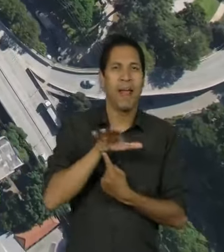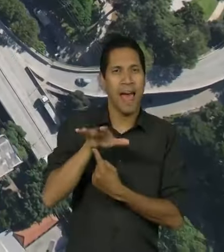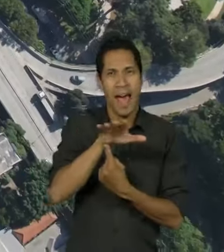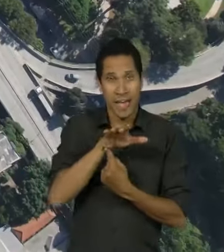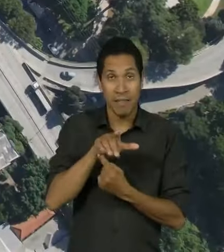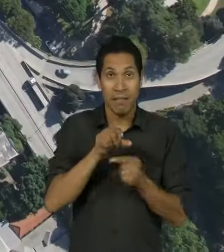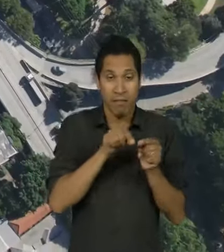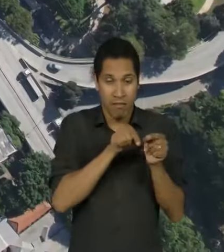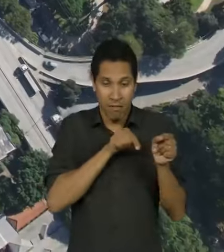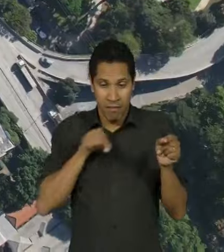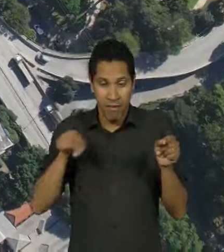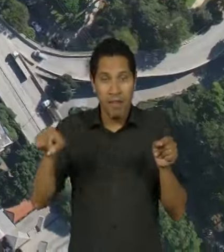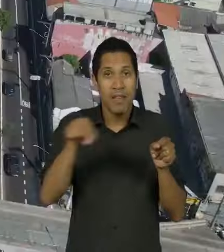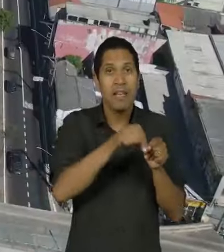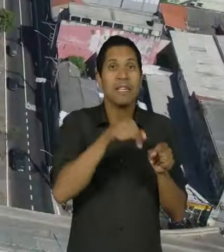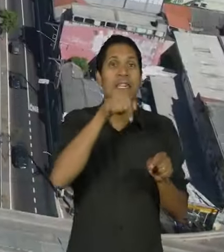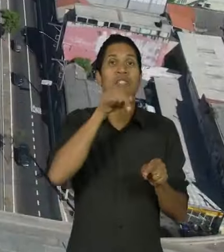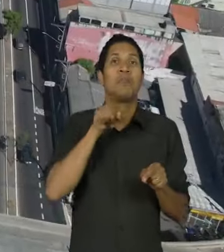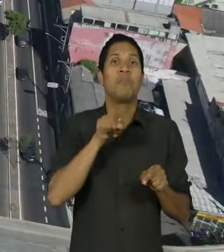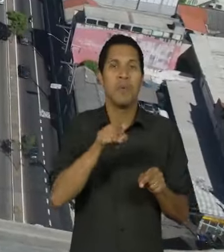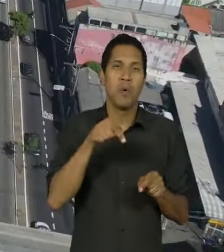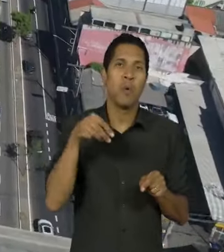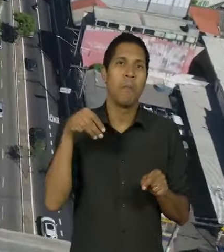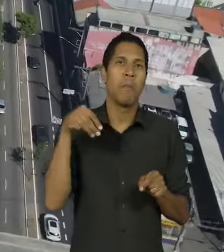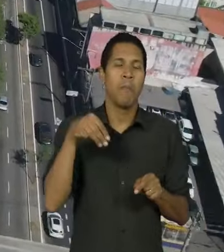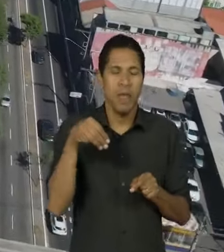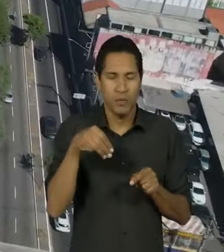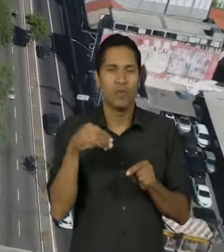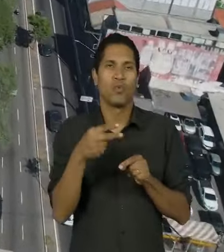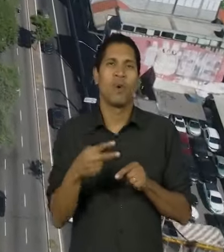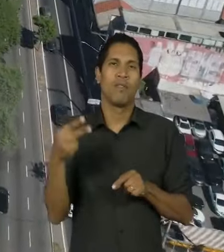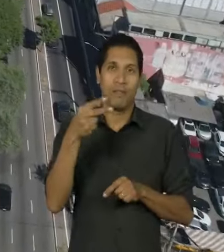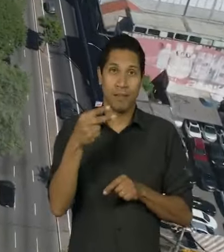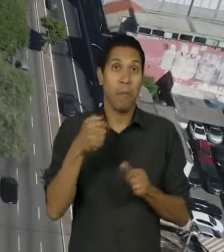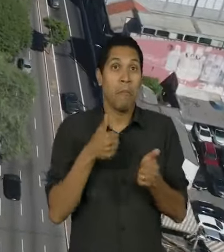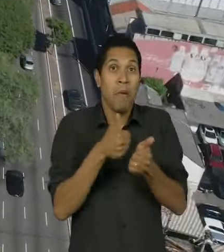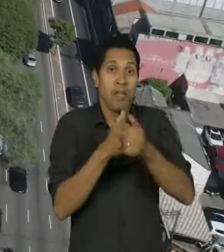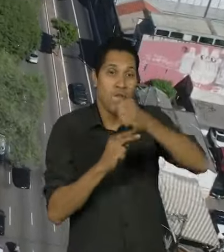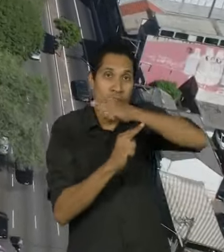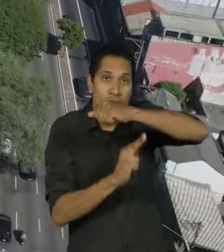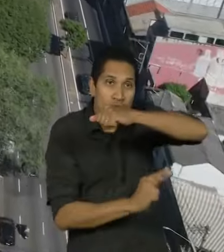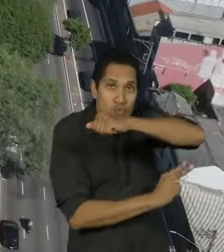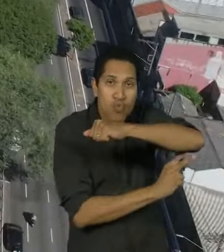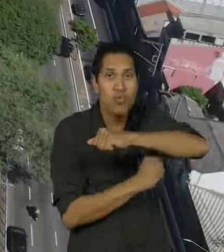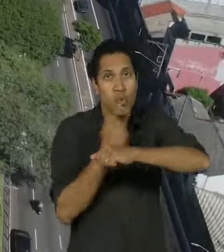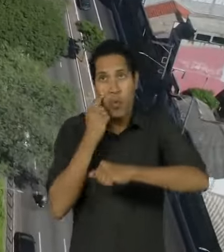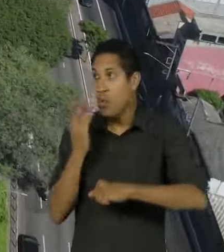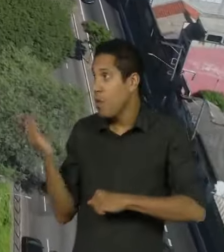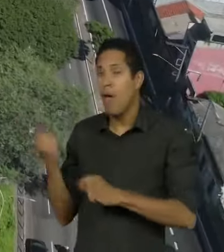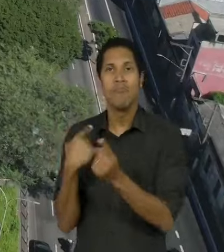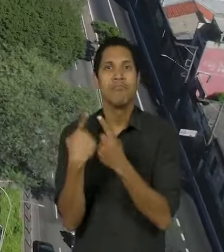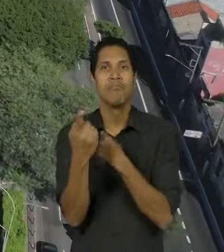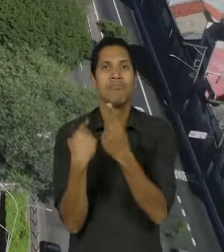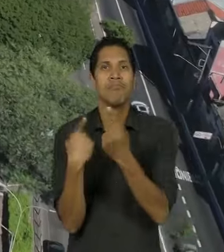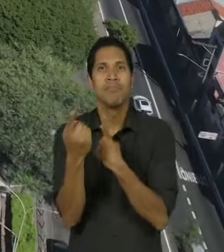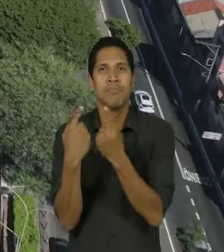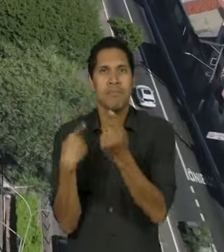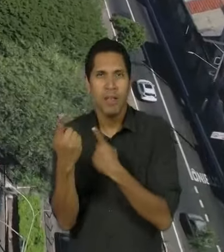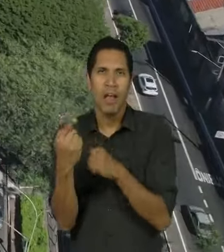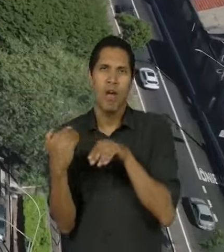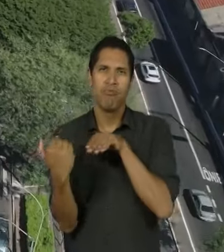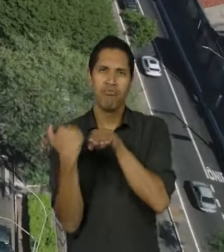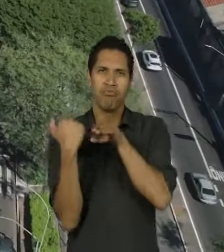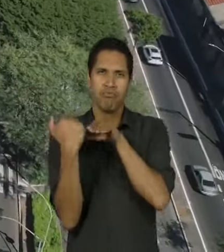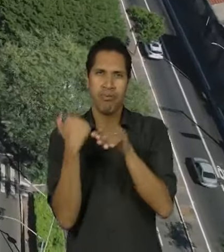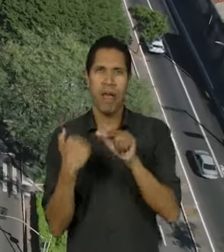7 mil metros quadrados, está ao lado do viaduto Bresser e da Avenida Radial Leste, uma das vias de